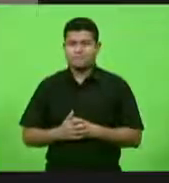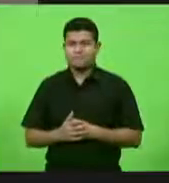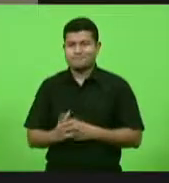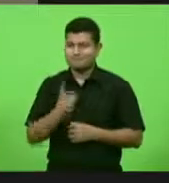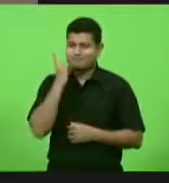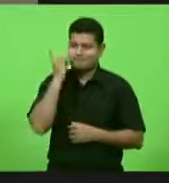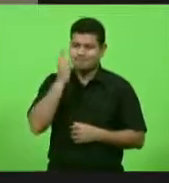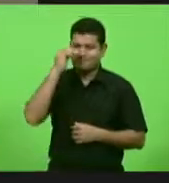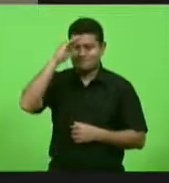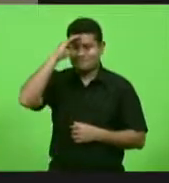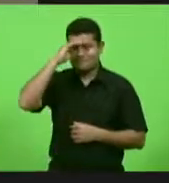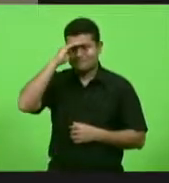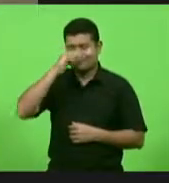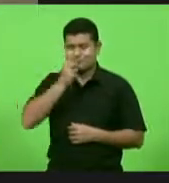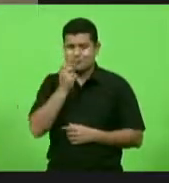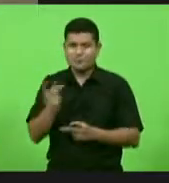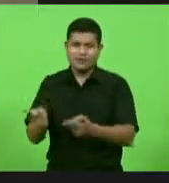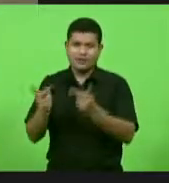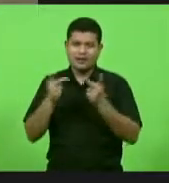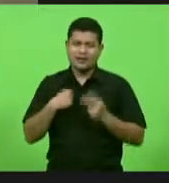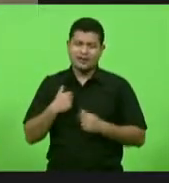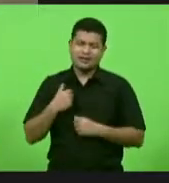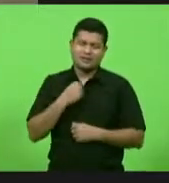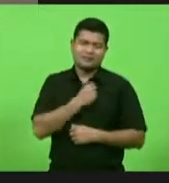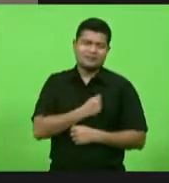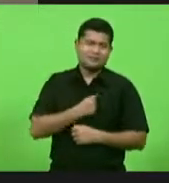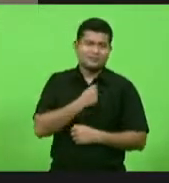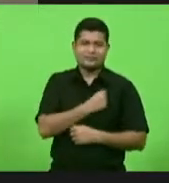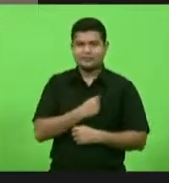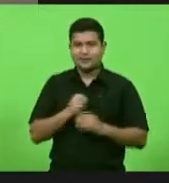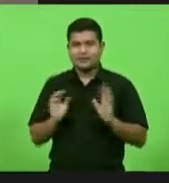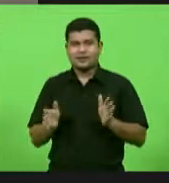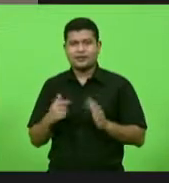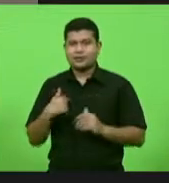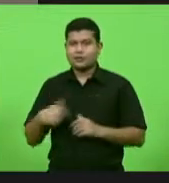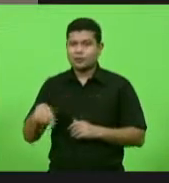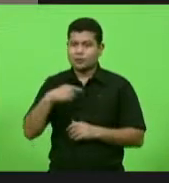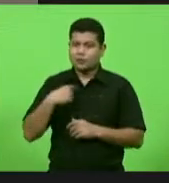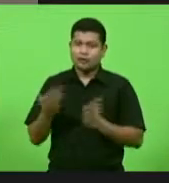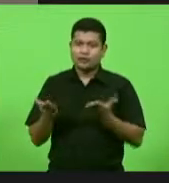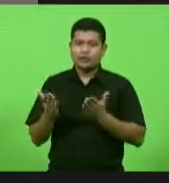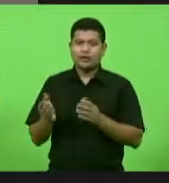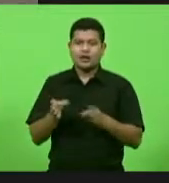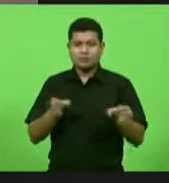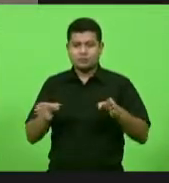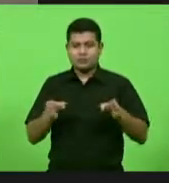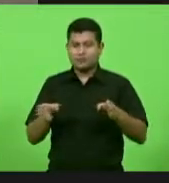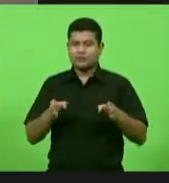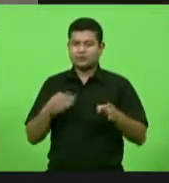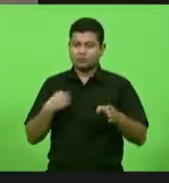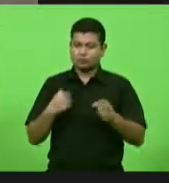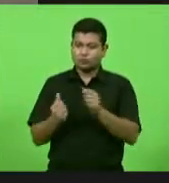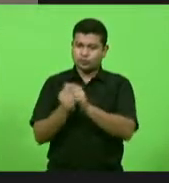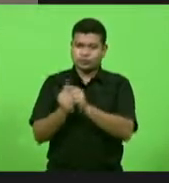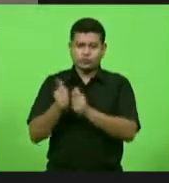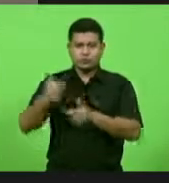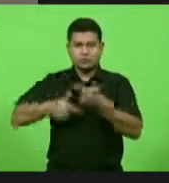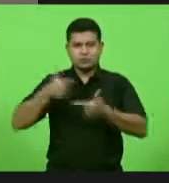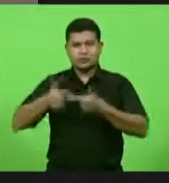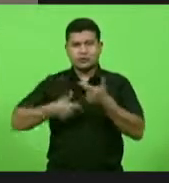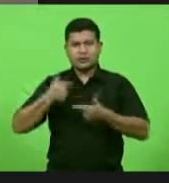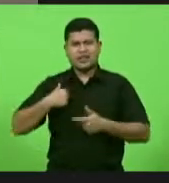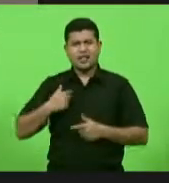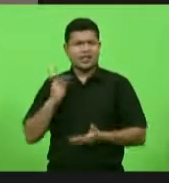seja bem-vindo, deputado Jean. Estava com saudade a gente que já conviveu alguns mandatos, sempre em